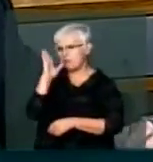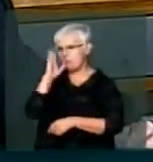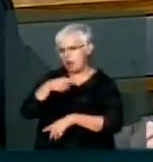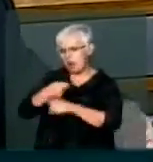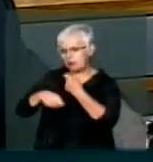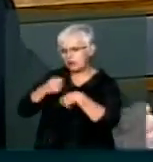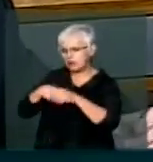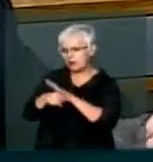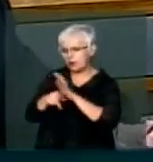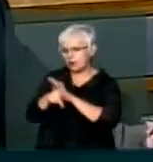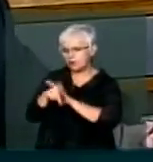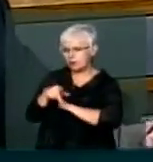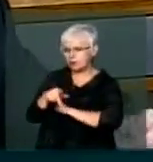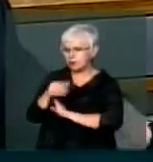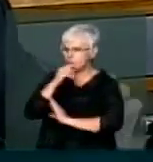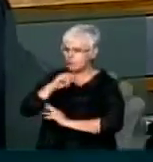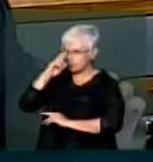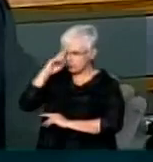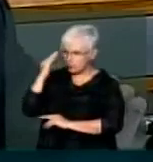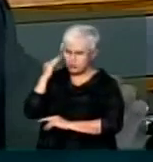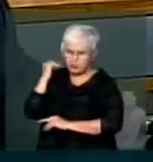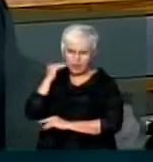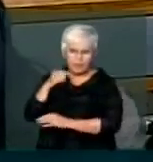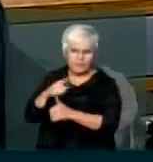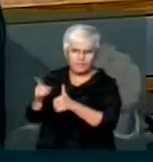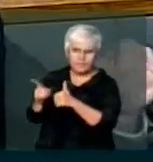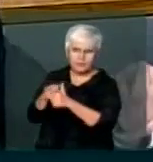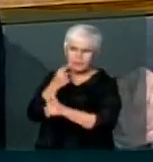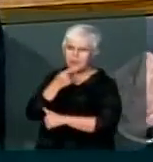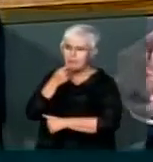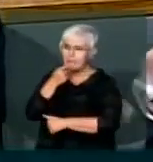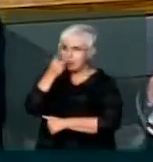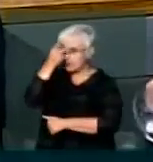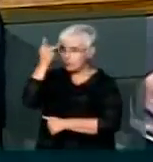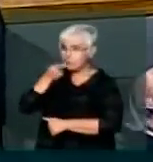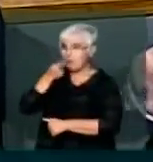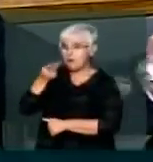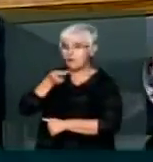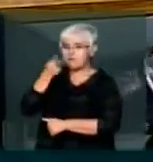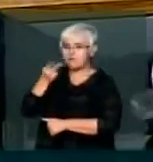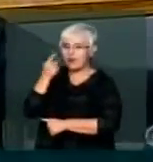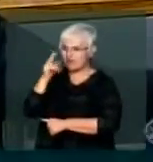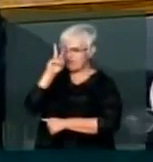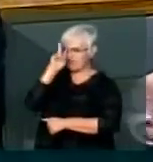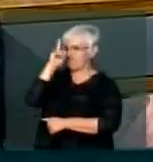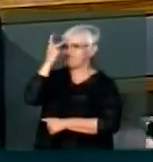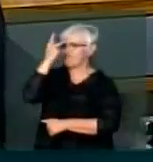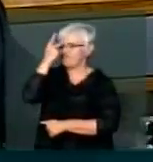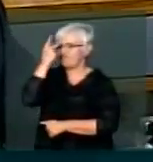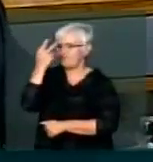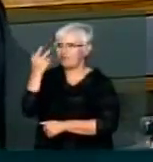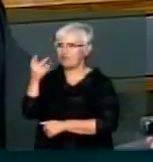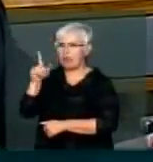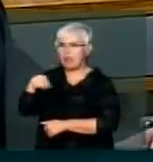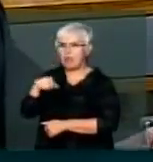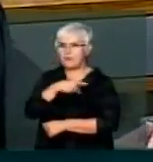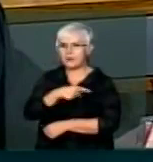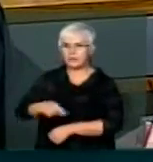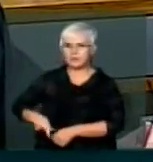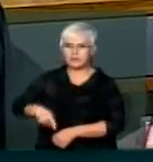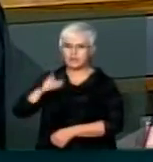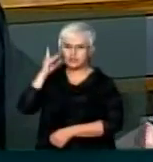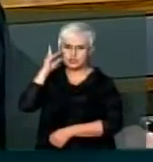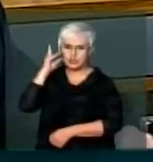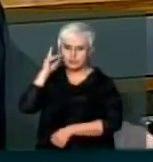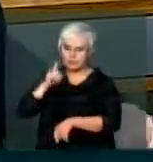a Petrobras Vossa Excelência tem clareza de que a primeira pessoa a pronunciar-se no sentido do equívoco da premissa foi a presidente